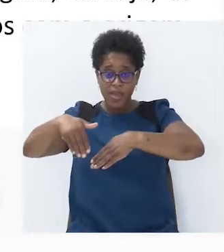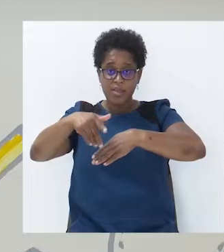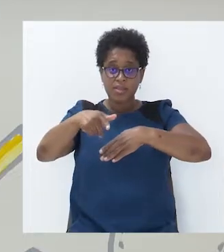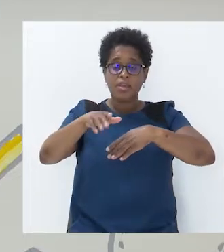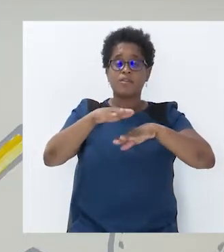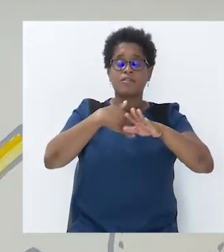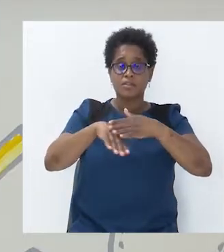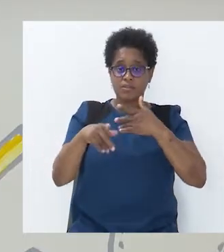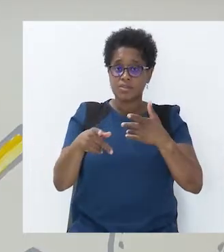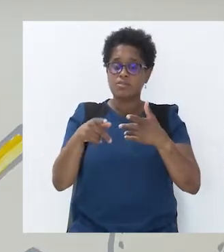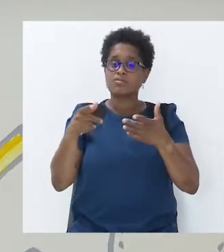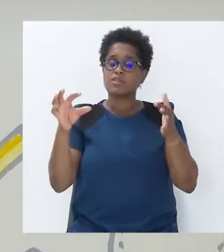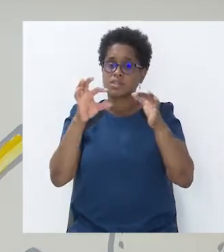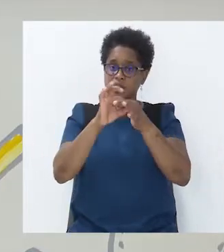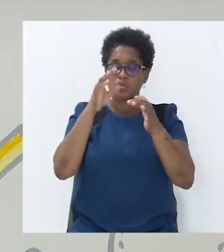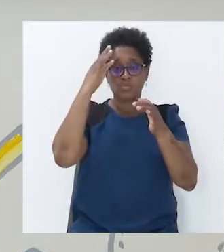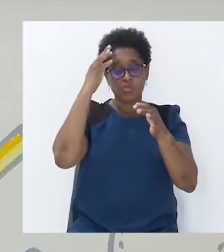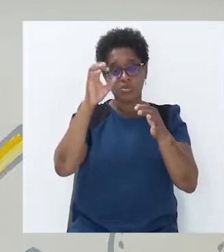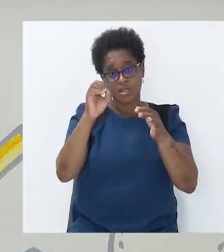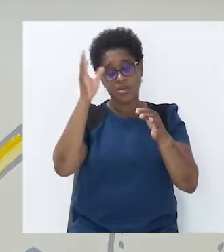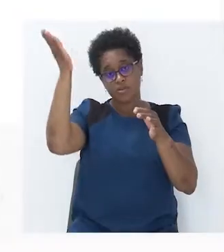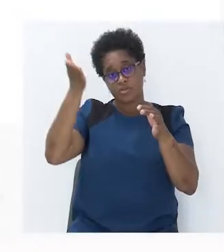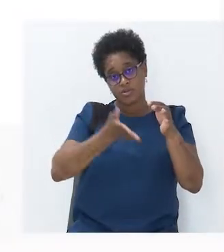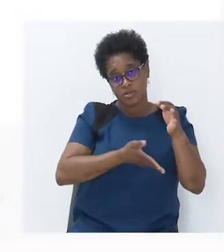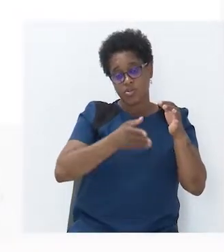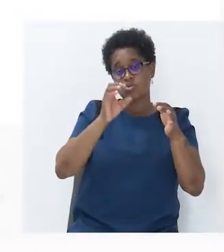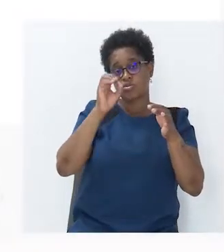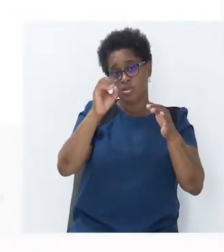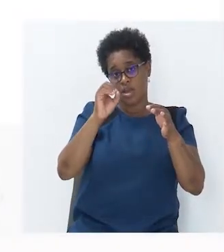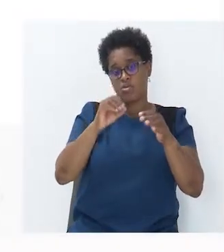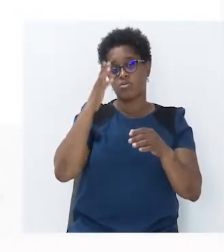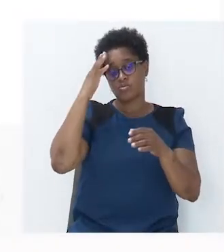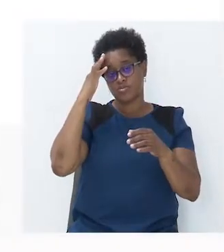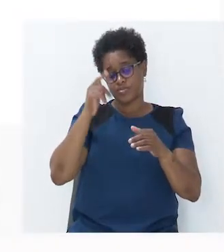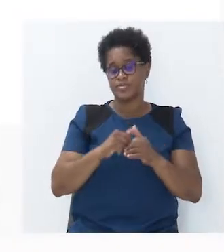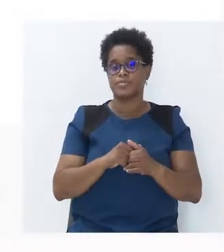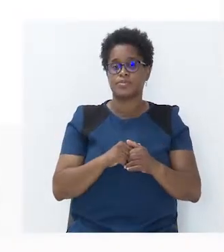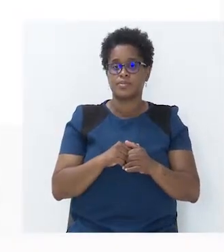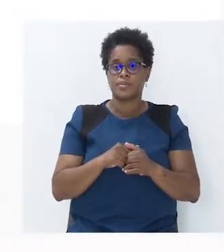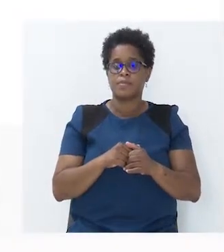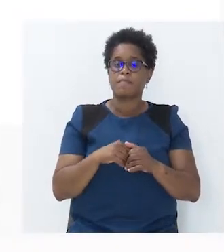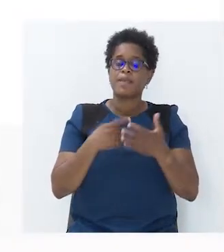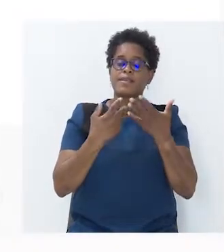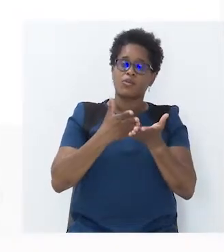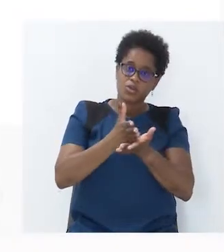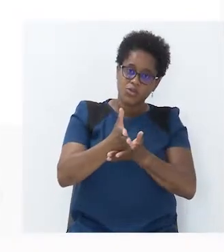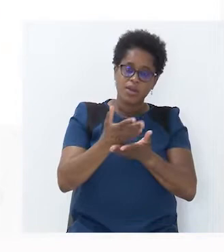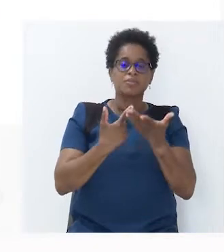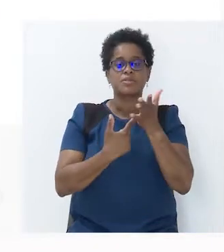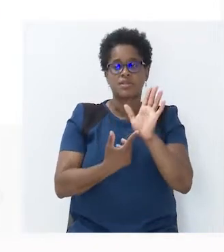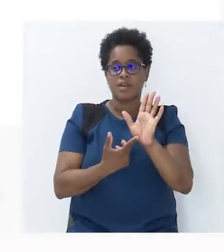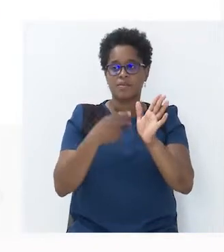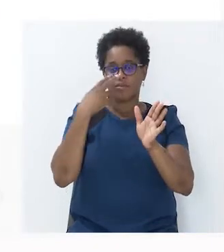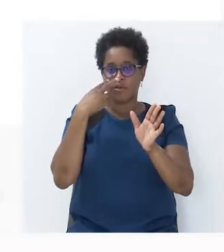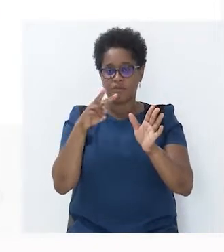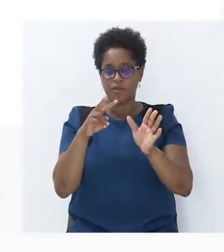0. Procebidos? Vamos prosseguir com o exemplo. Vamos